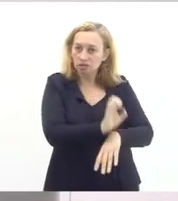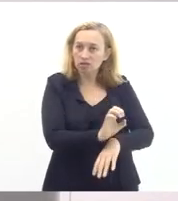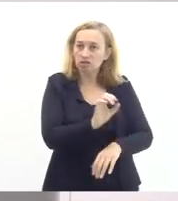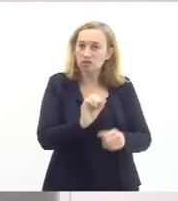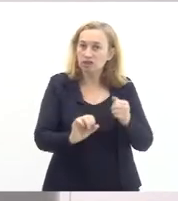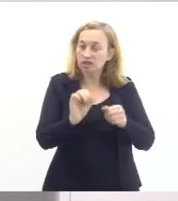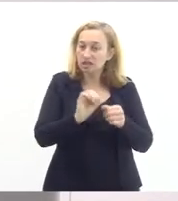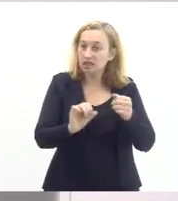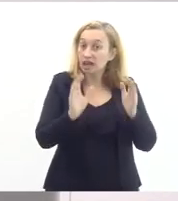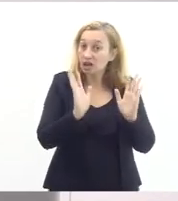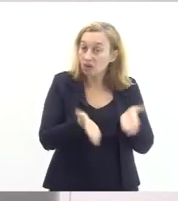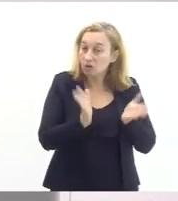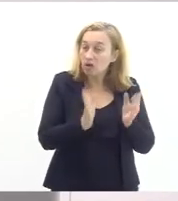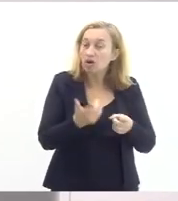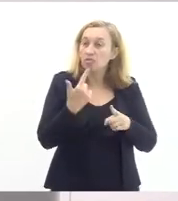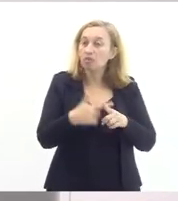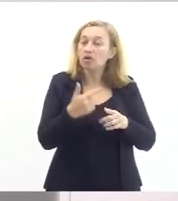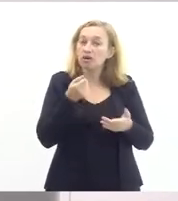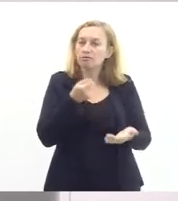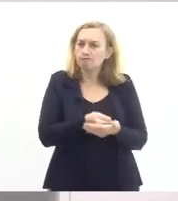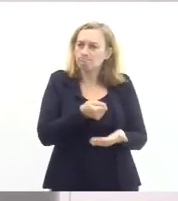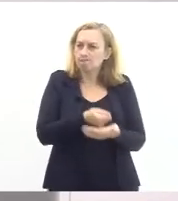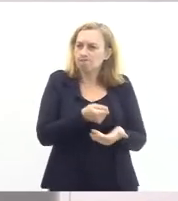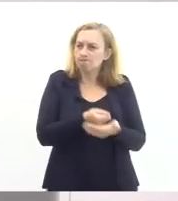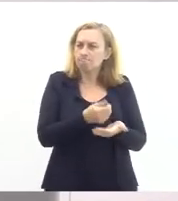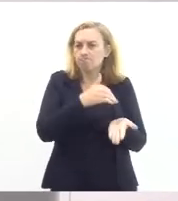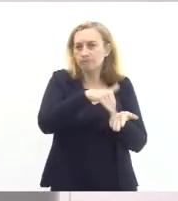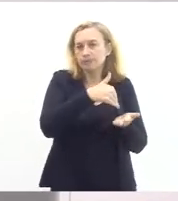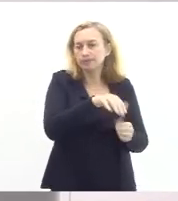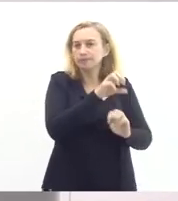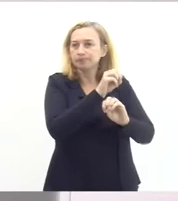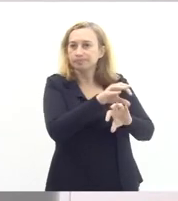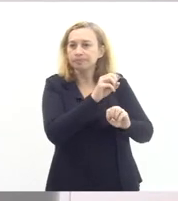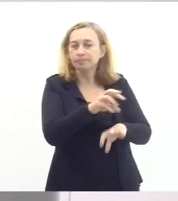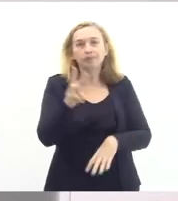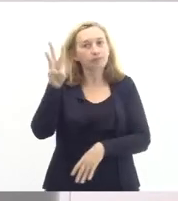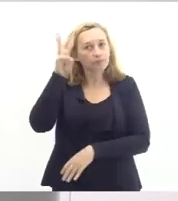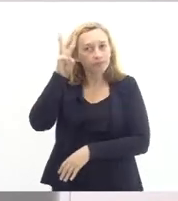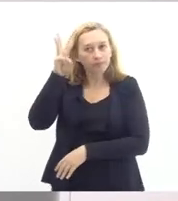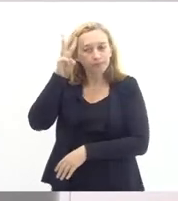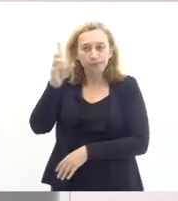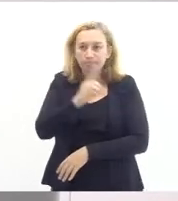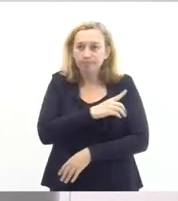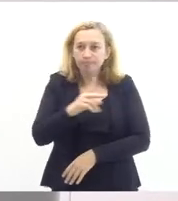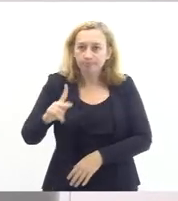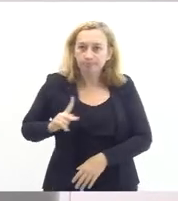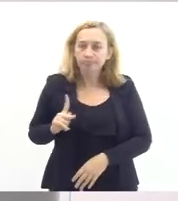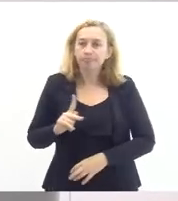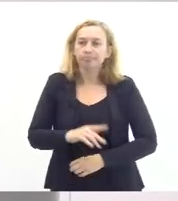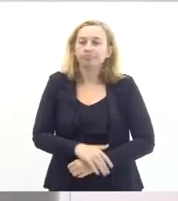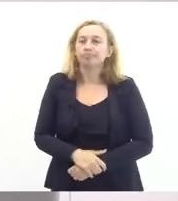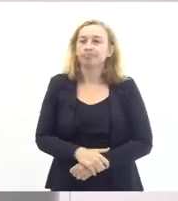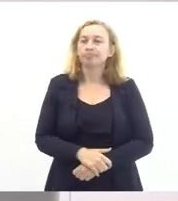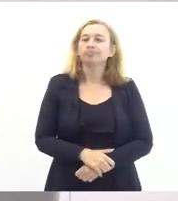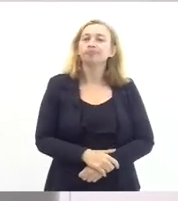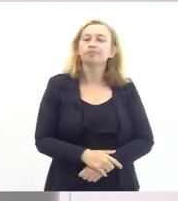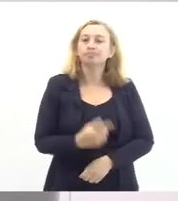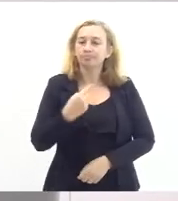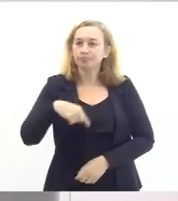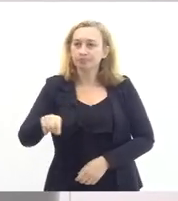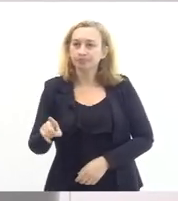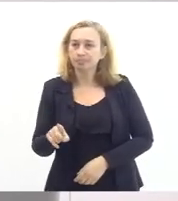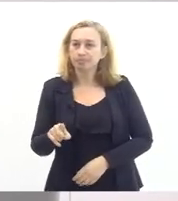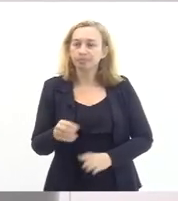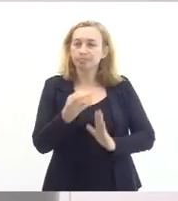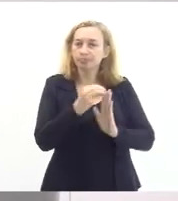porque nós fomos em cima da Seduc inclusive na terça-feira eu estive na defensoria pública e levei um ofício